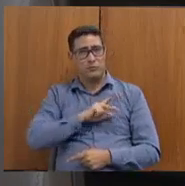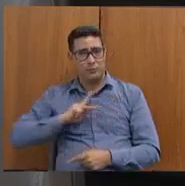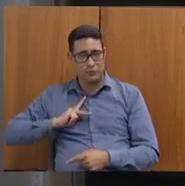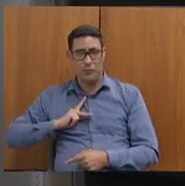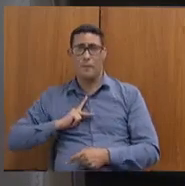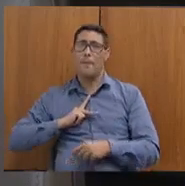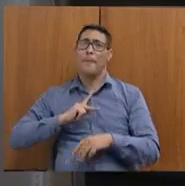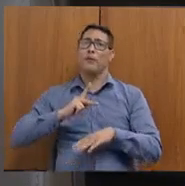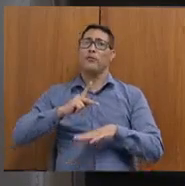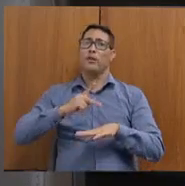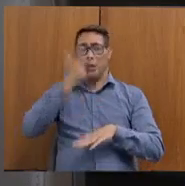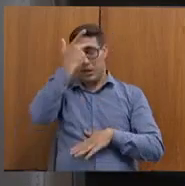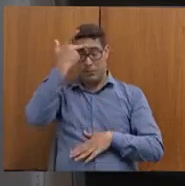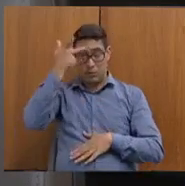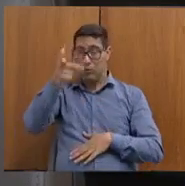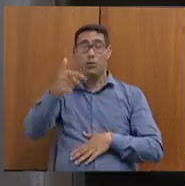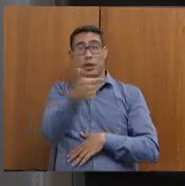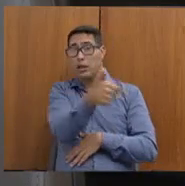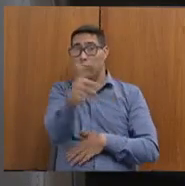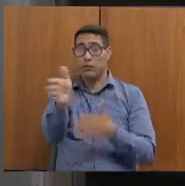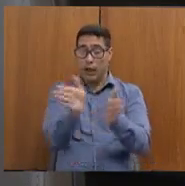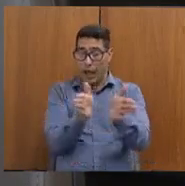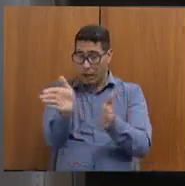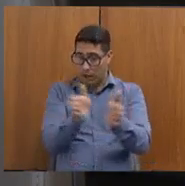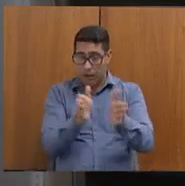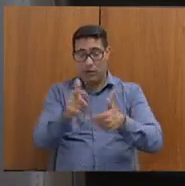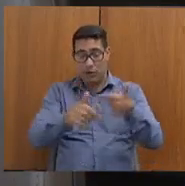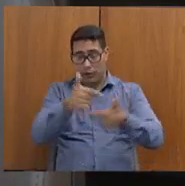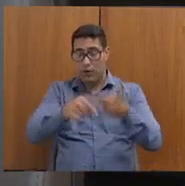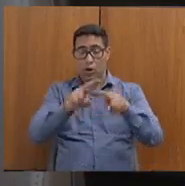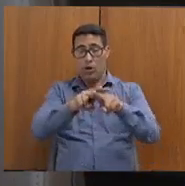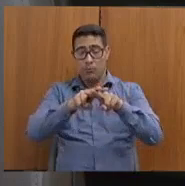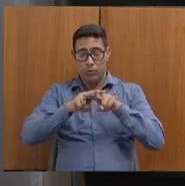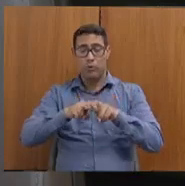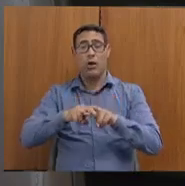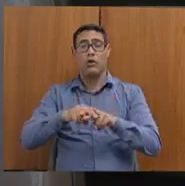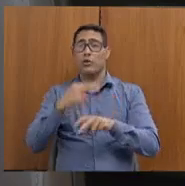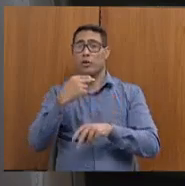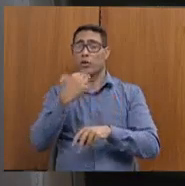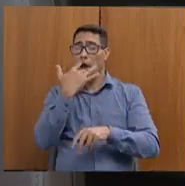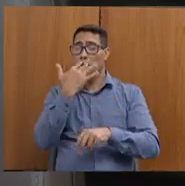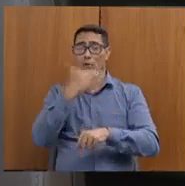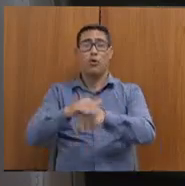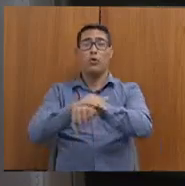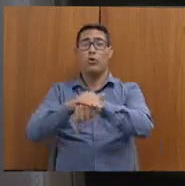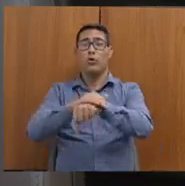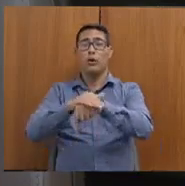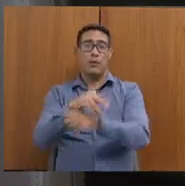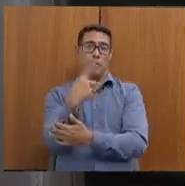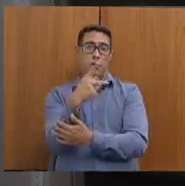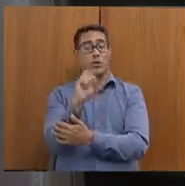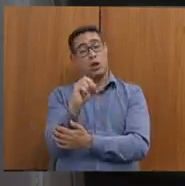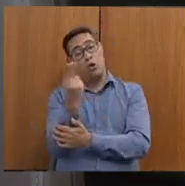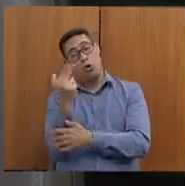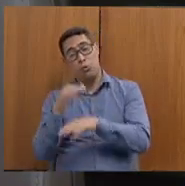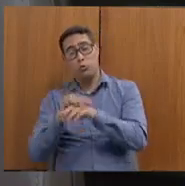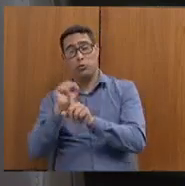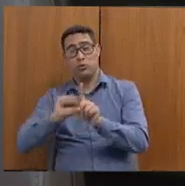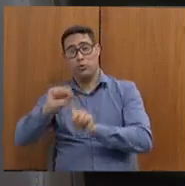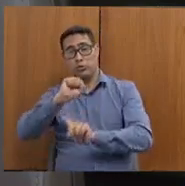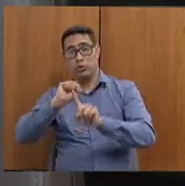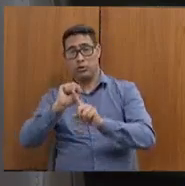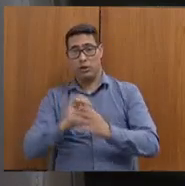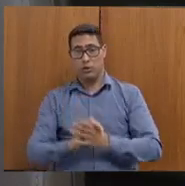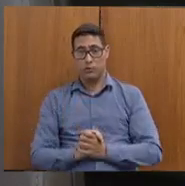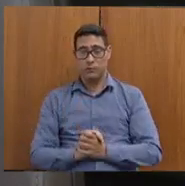acesso a serviços por conta da sua cor de pele ou da sua condição social. Mas é isso. E eu penso também, essa questão